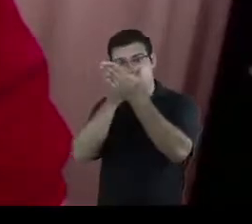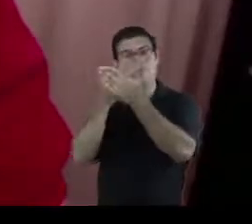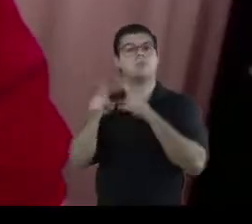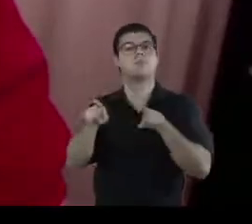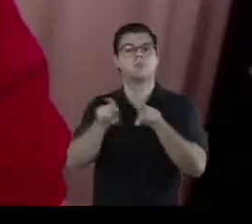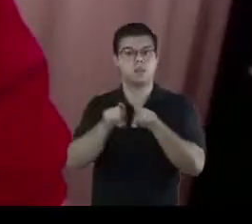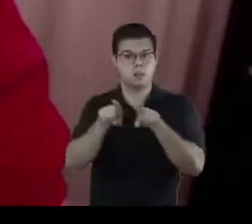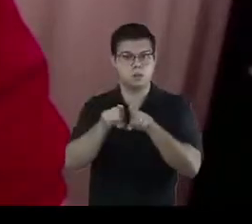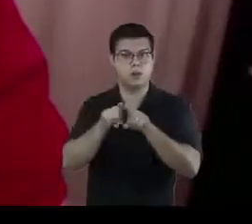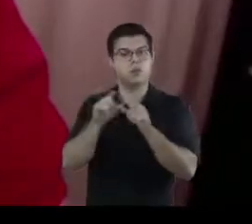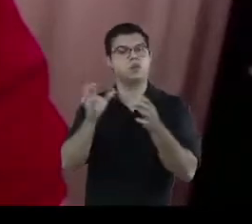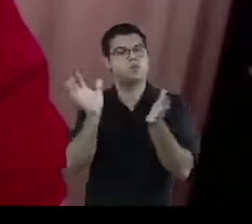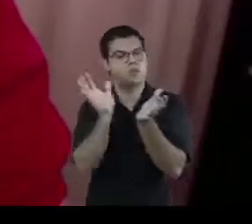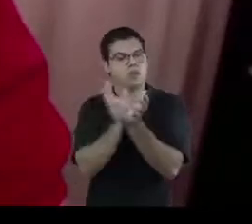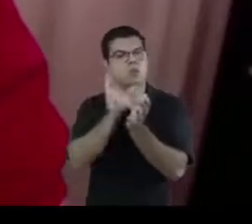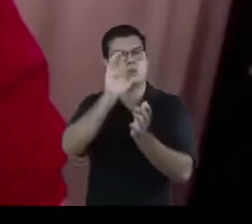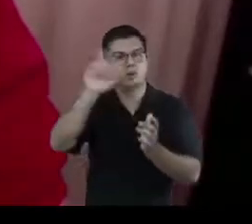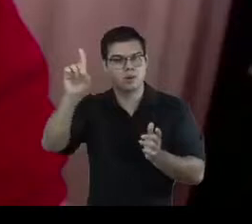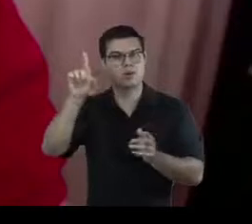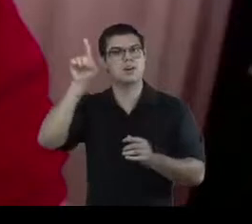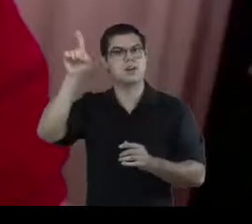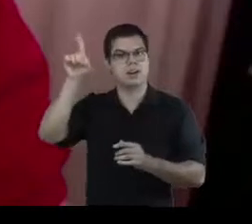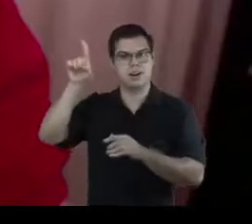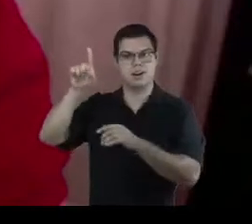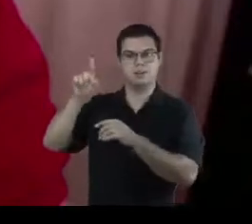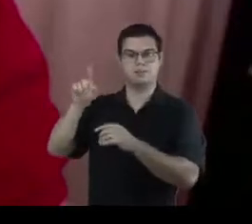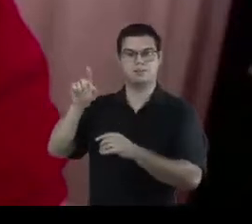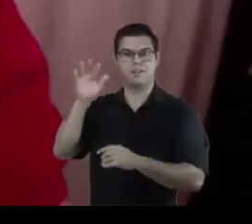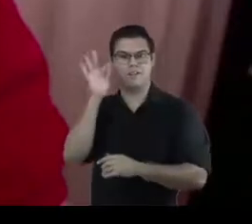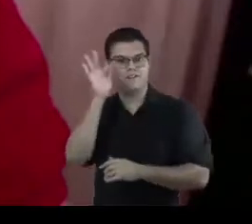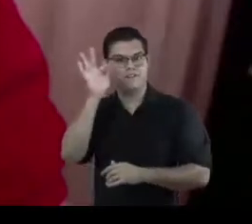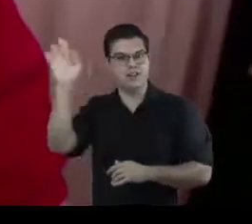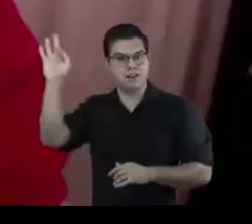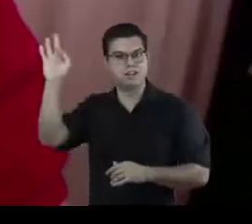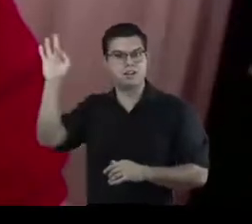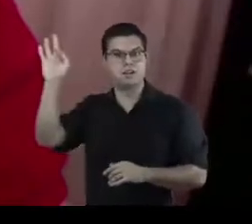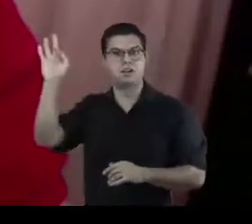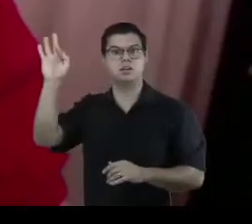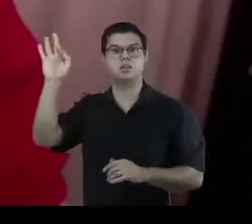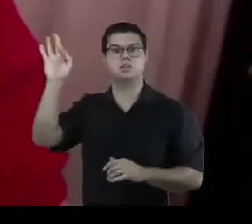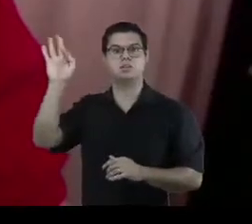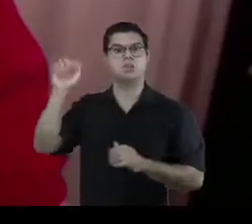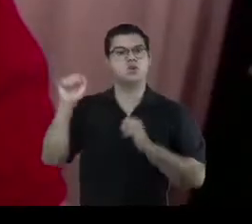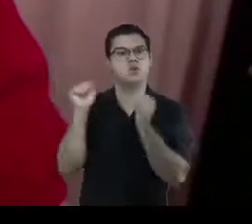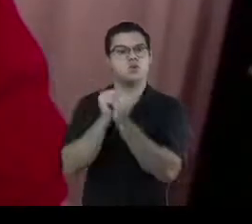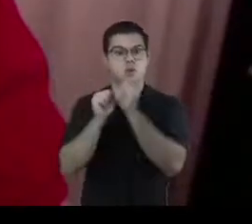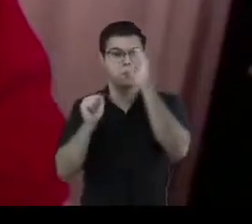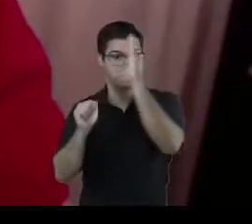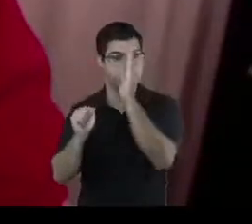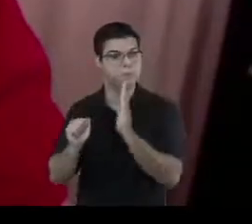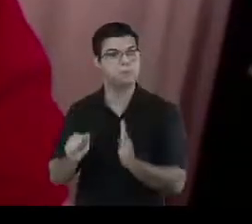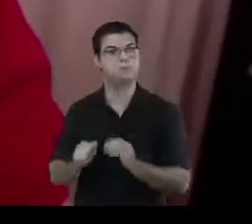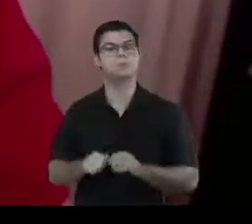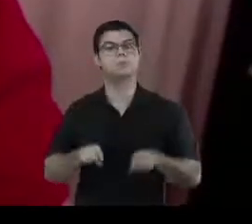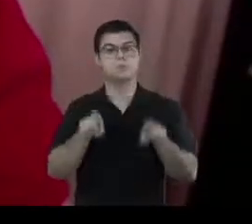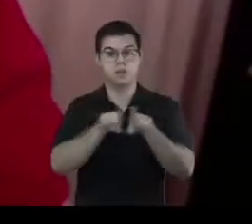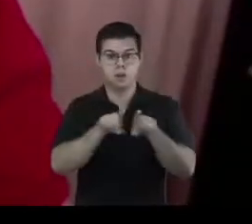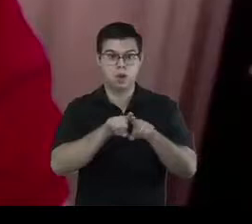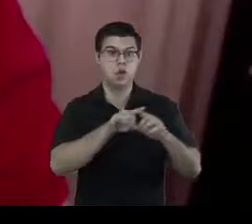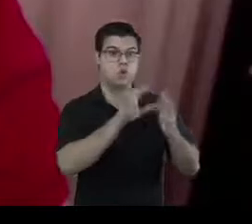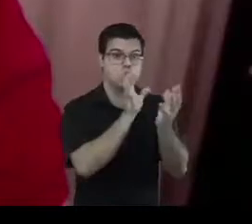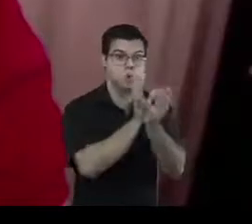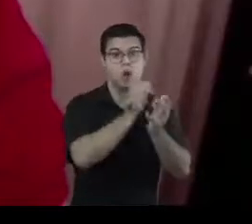mediatecas francesas da Embaixada da França no Brasil e acontece com o apoio do Fundo Franco-Alemão, criado em